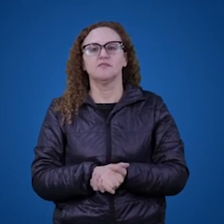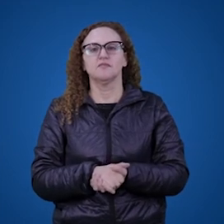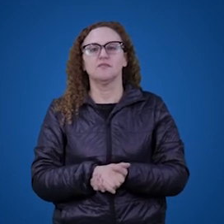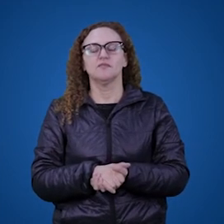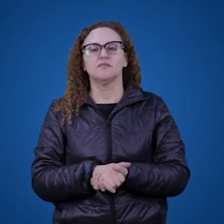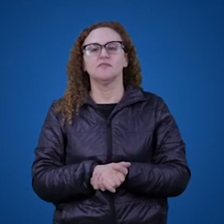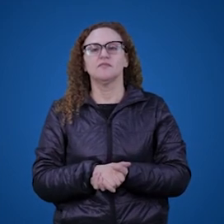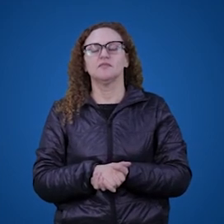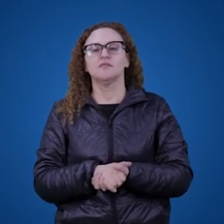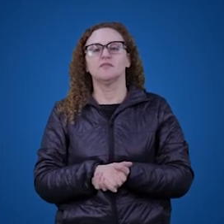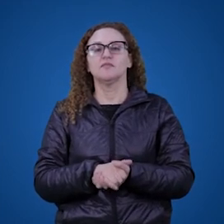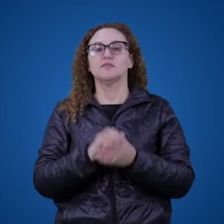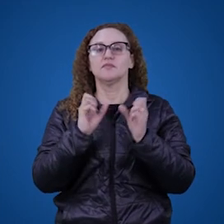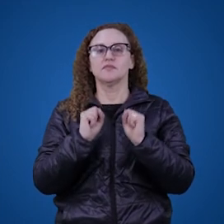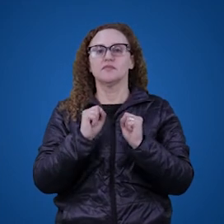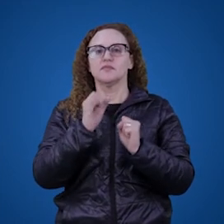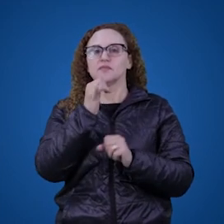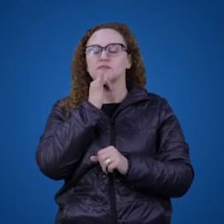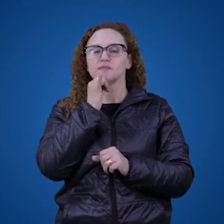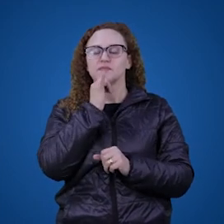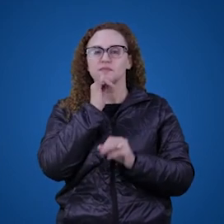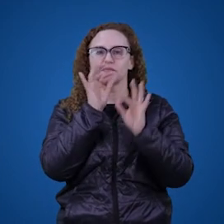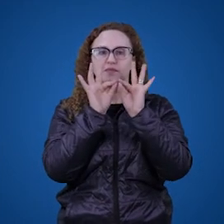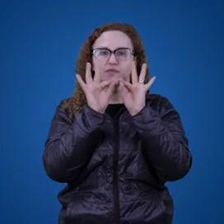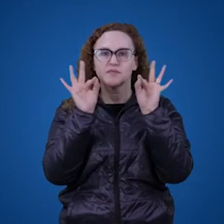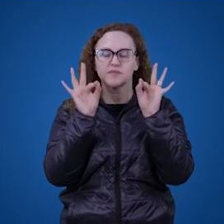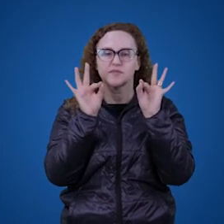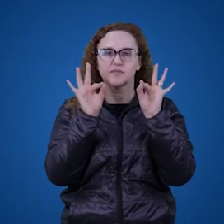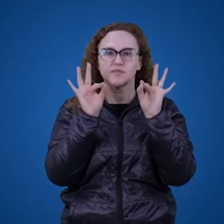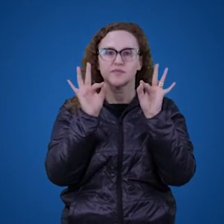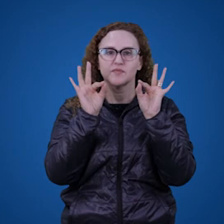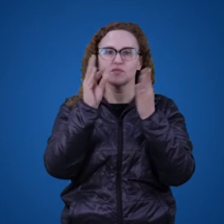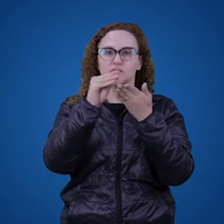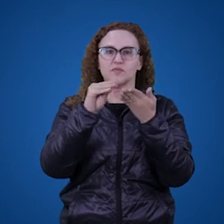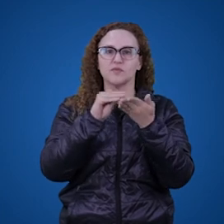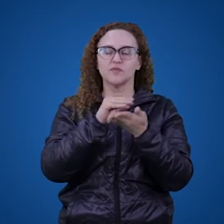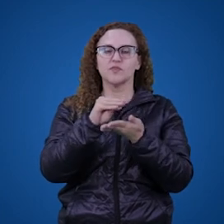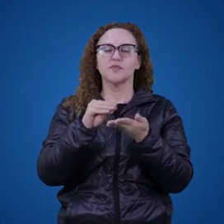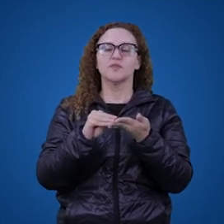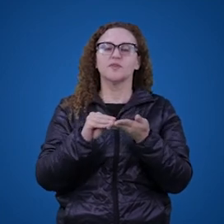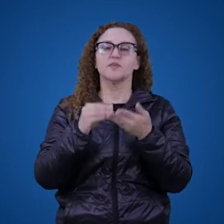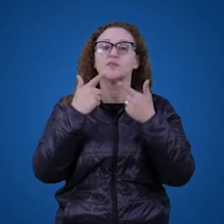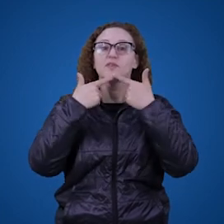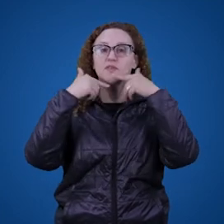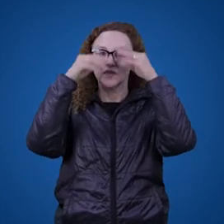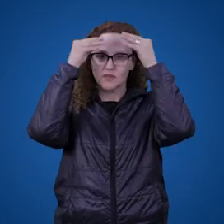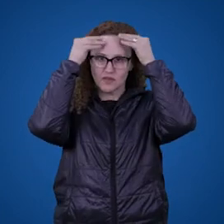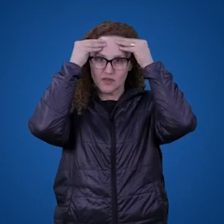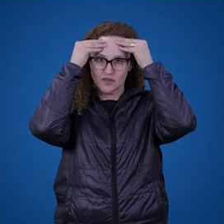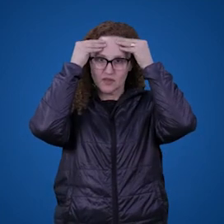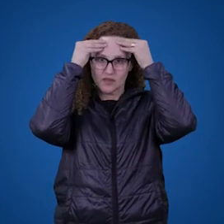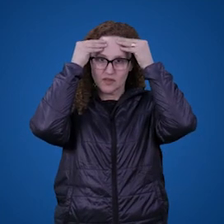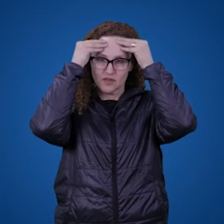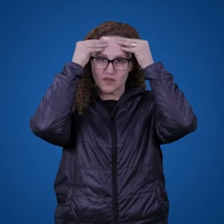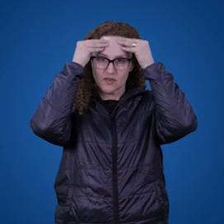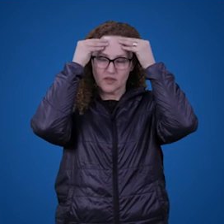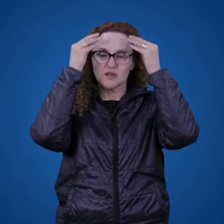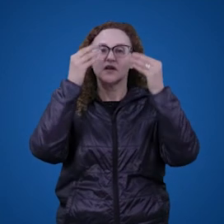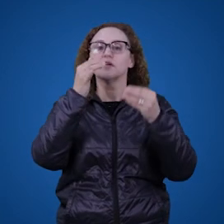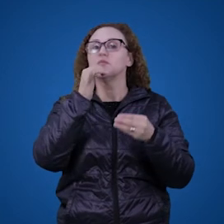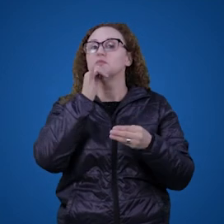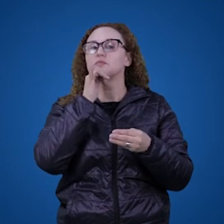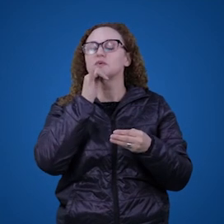Então, a gente pode pegar um exemplo bem simples de um jogo de linguagem e a gente pode chamar esse jogo de dar